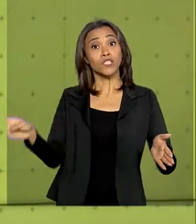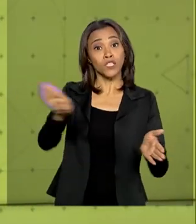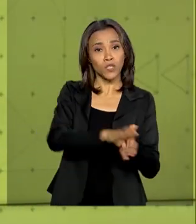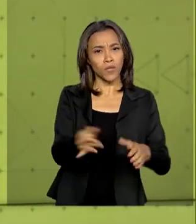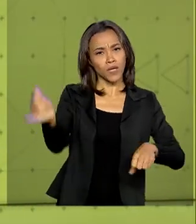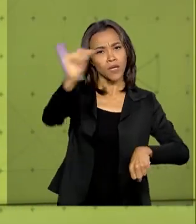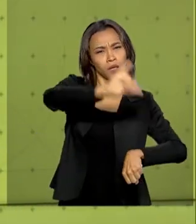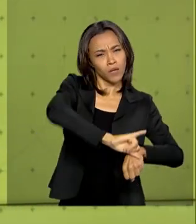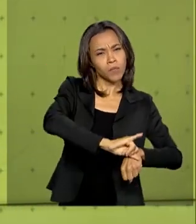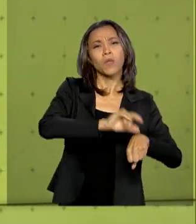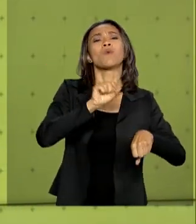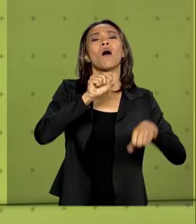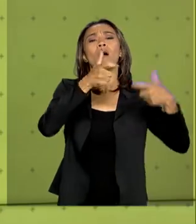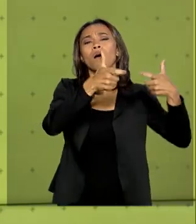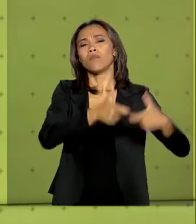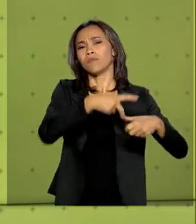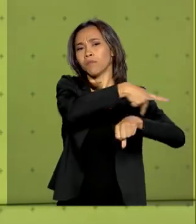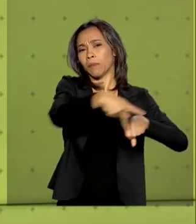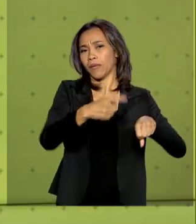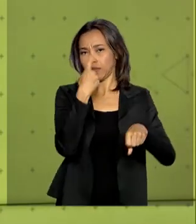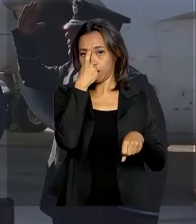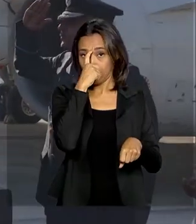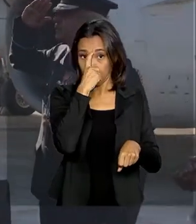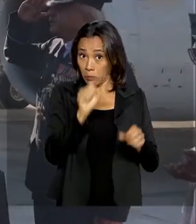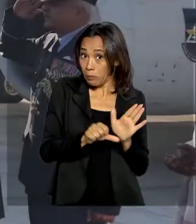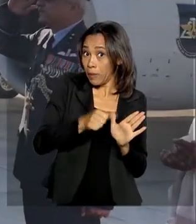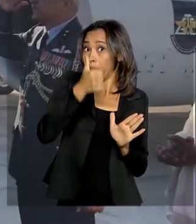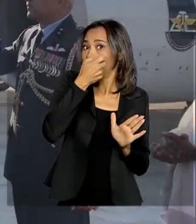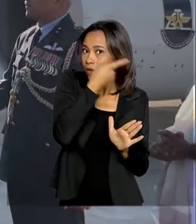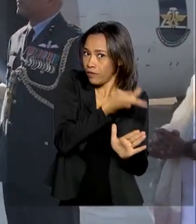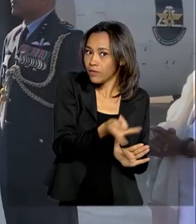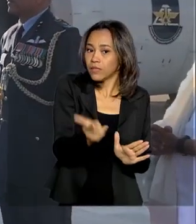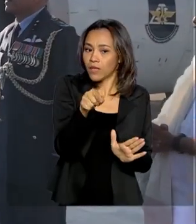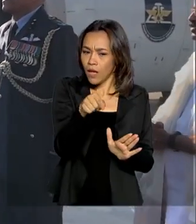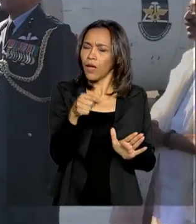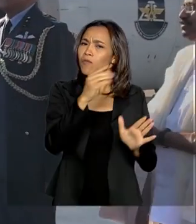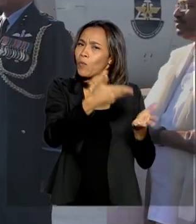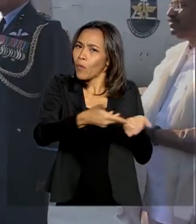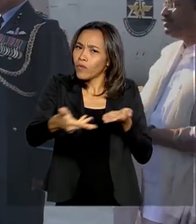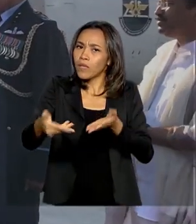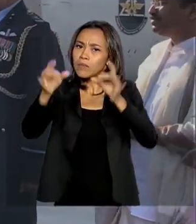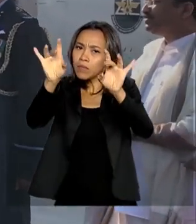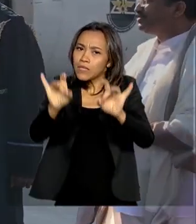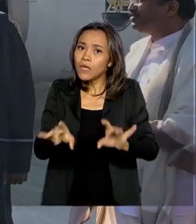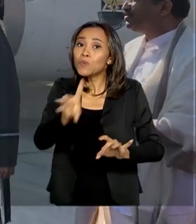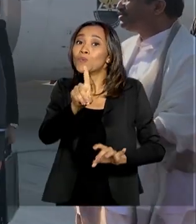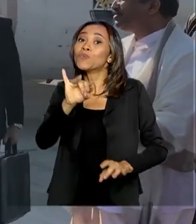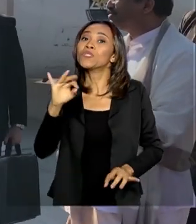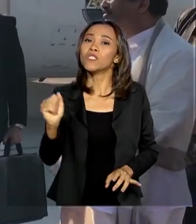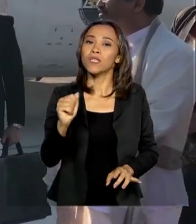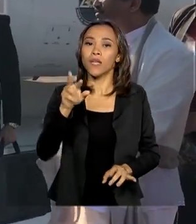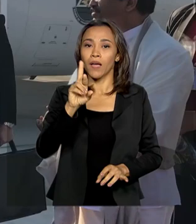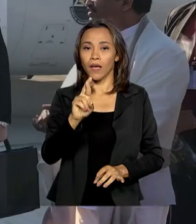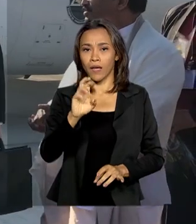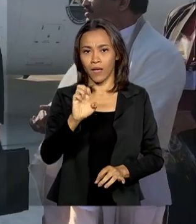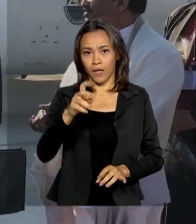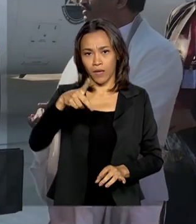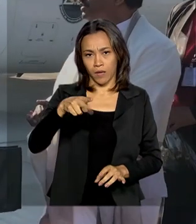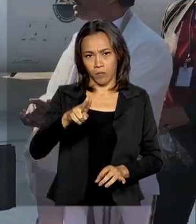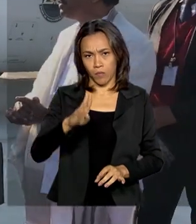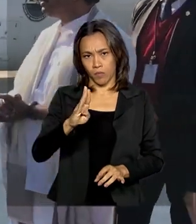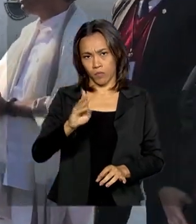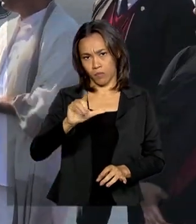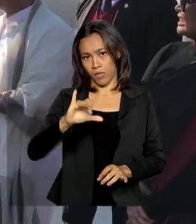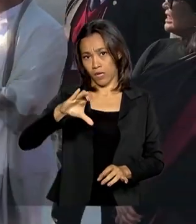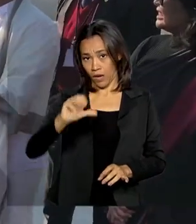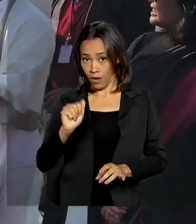na primeira visita oficial à Índia. O presidente também é convidado especial das comemorações do Dia da República da Índia. Ele foi recebido